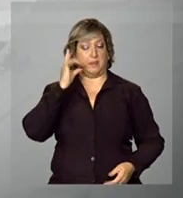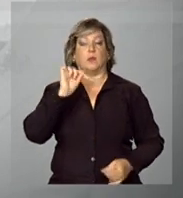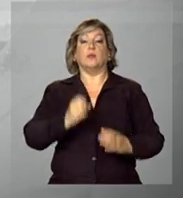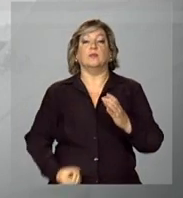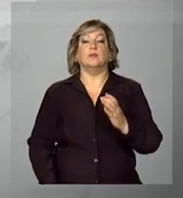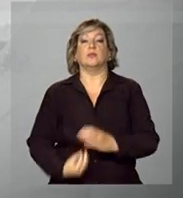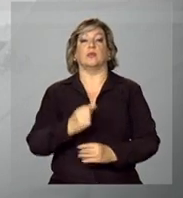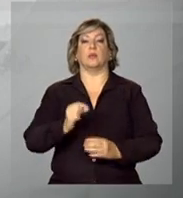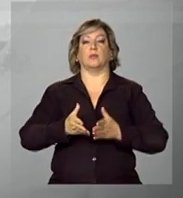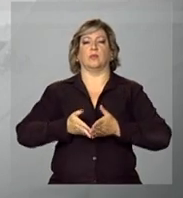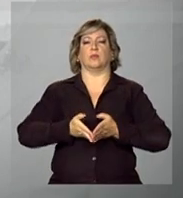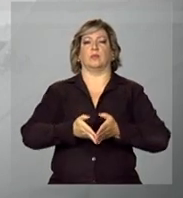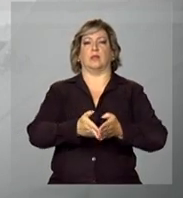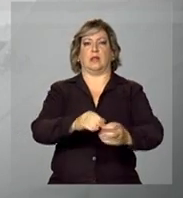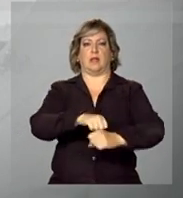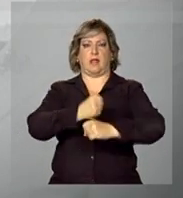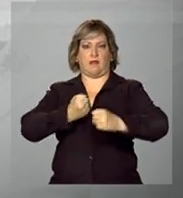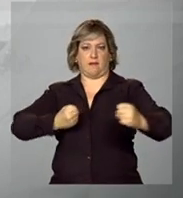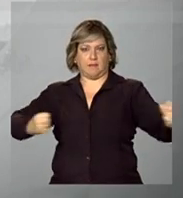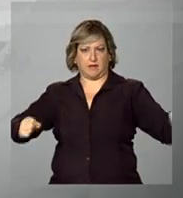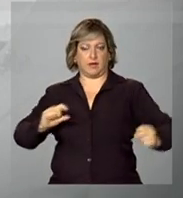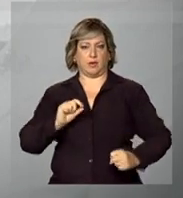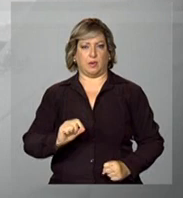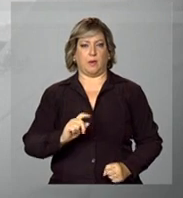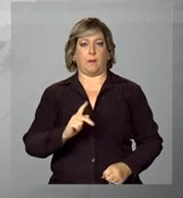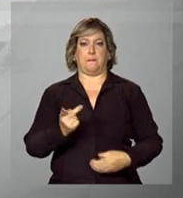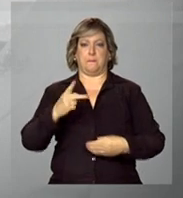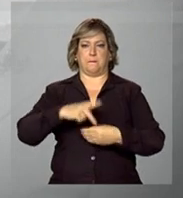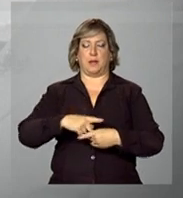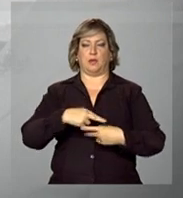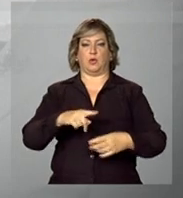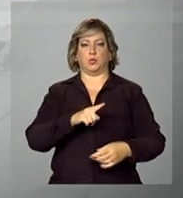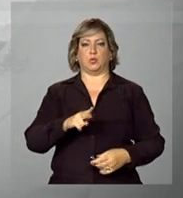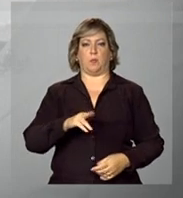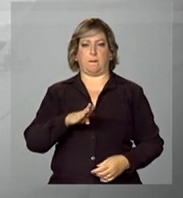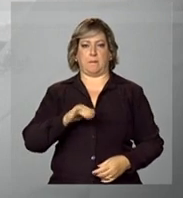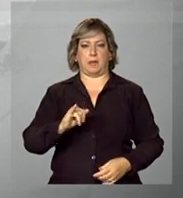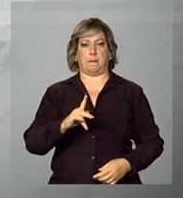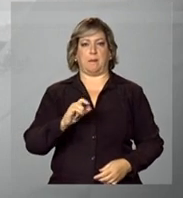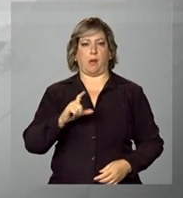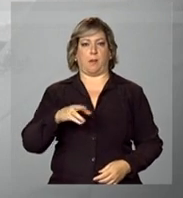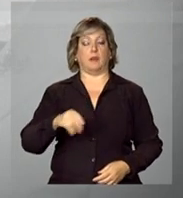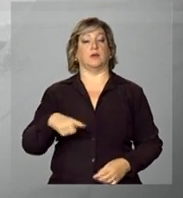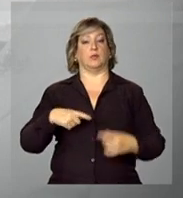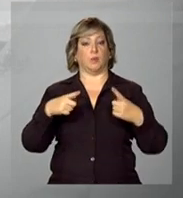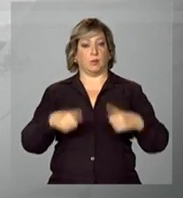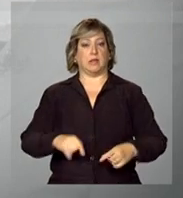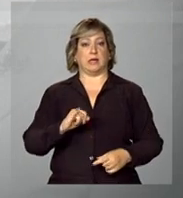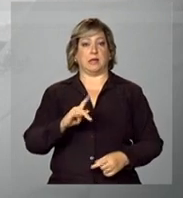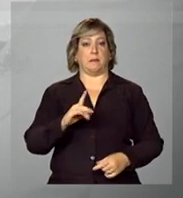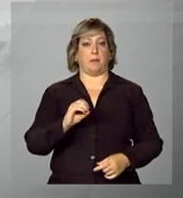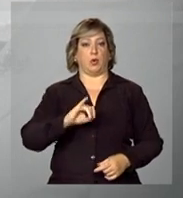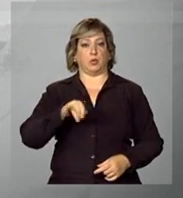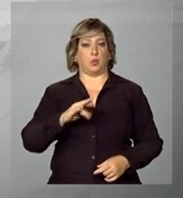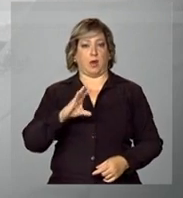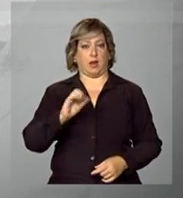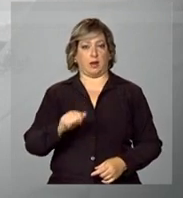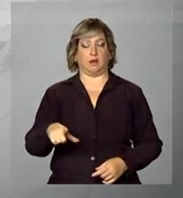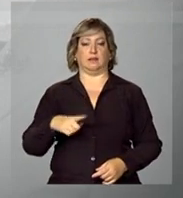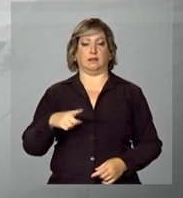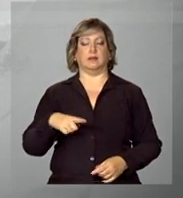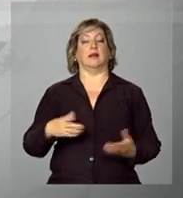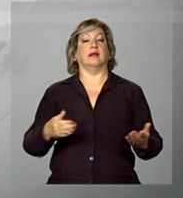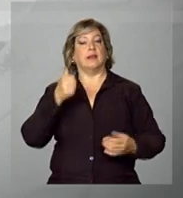inauguração do navio petroleiro Zumbi dos Palmares. A cerimônia será no porto de Suape em Ipojuca. Lá está a